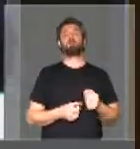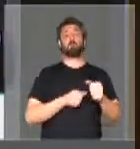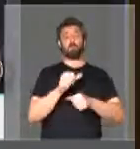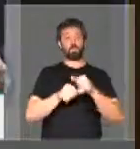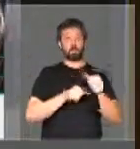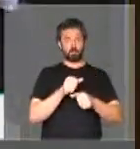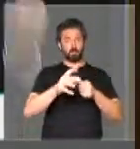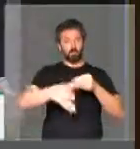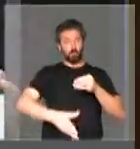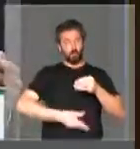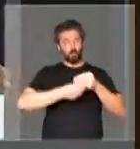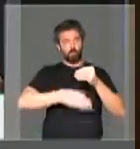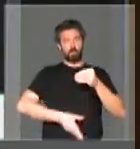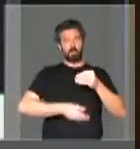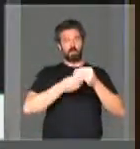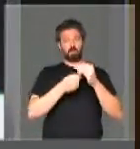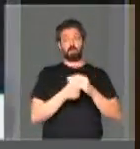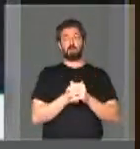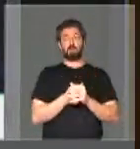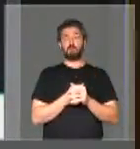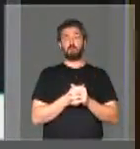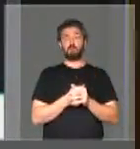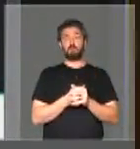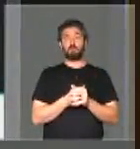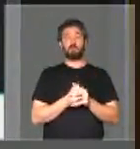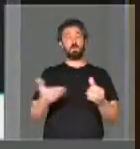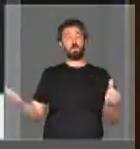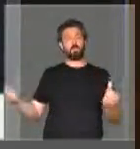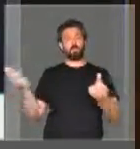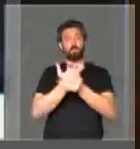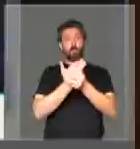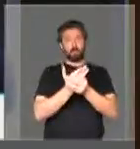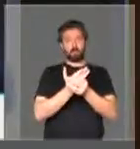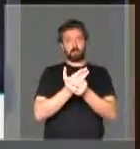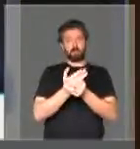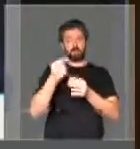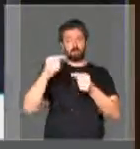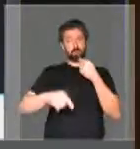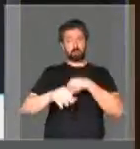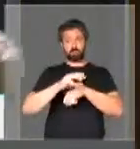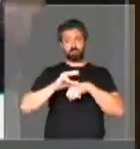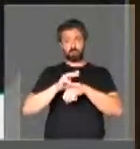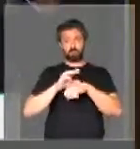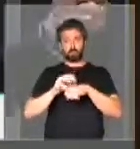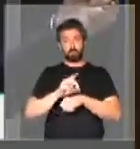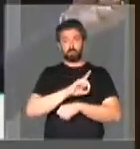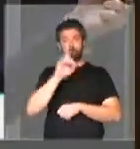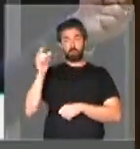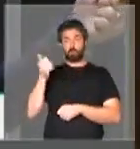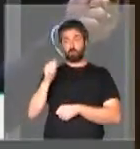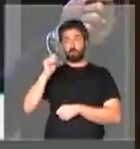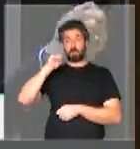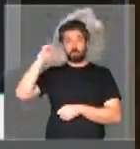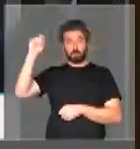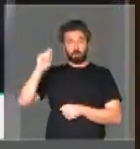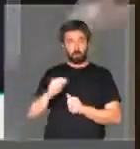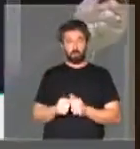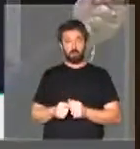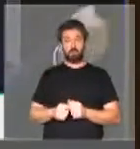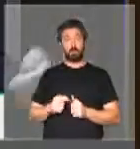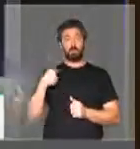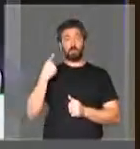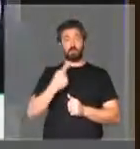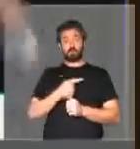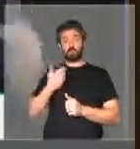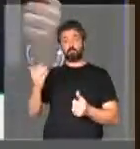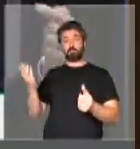alteramos, complementamos, deputado Glauber, a ação direta de inconstitucionalidade que no dia 11 de abril já